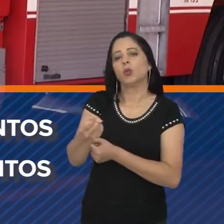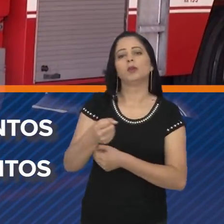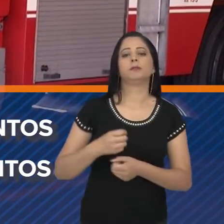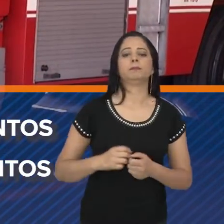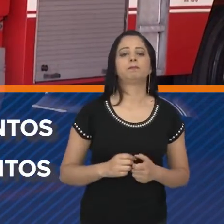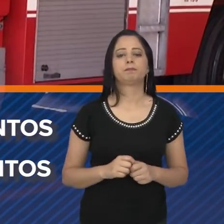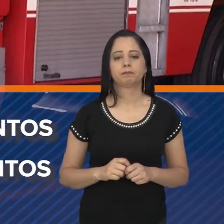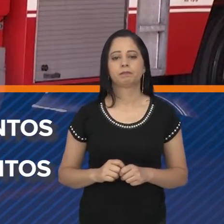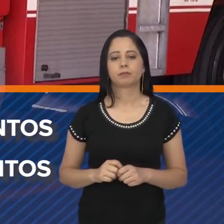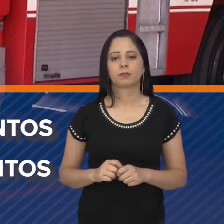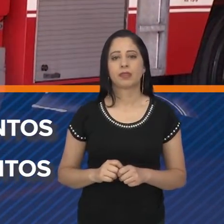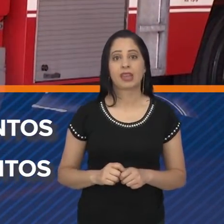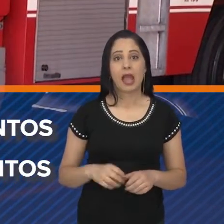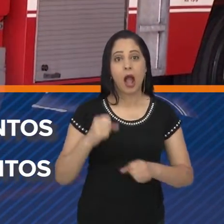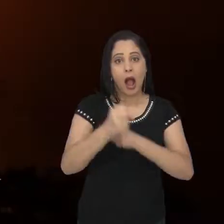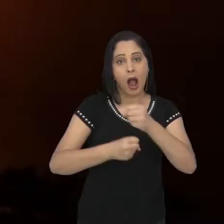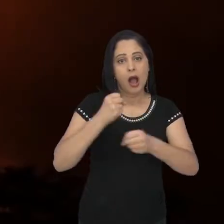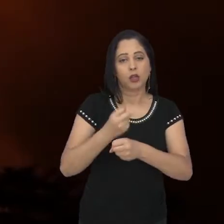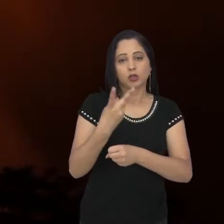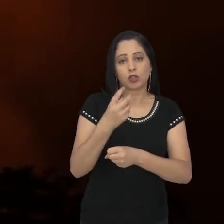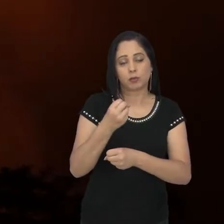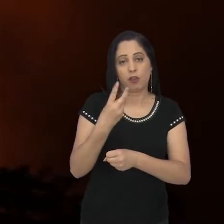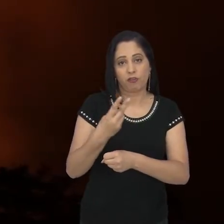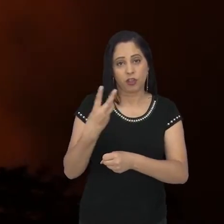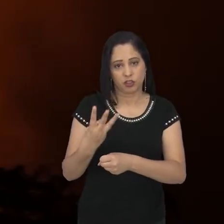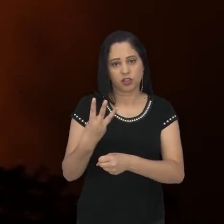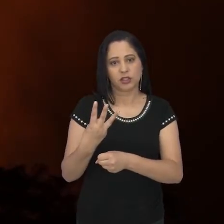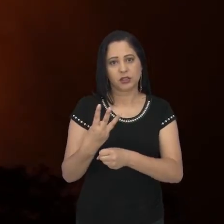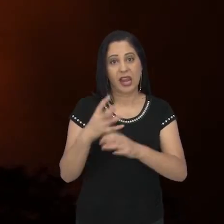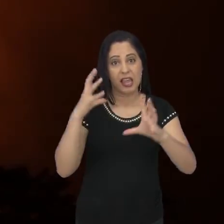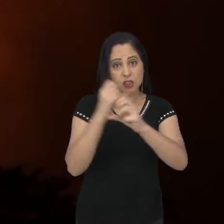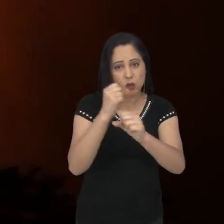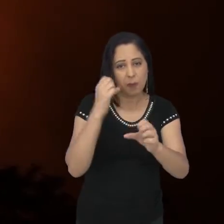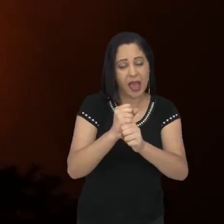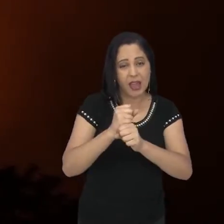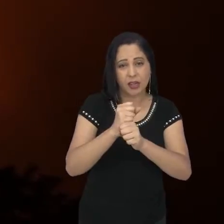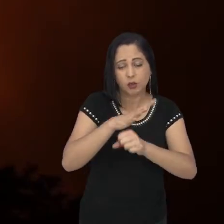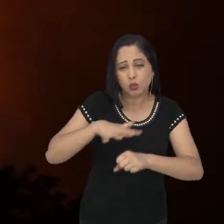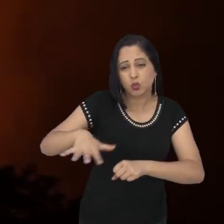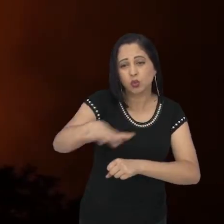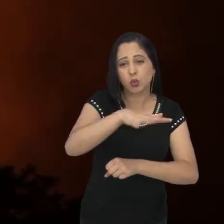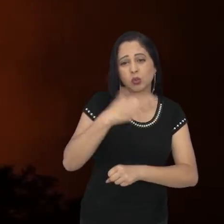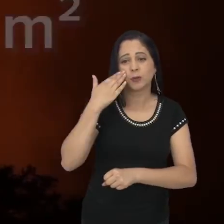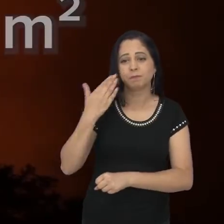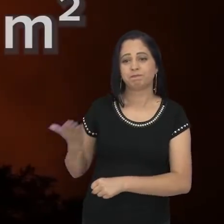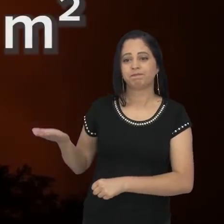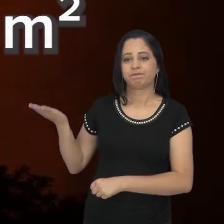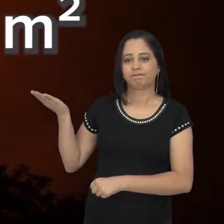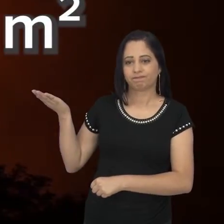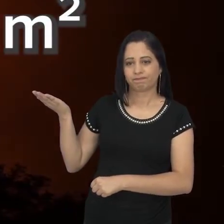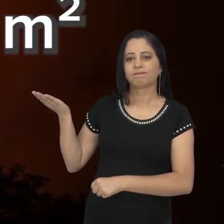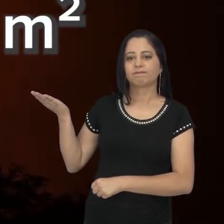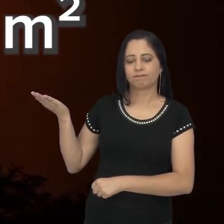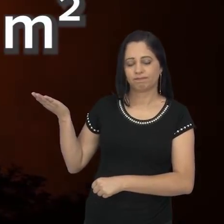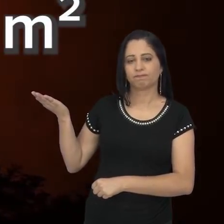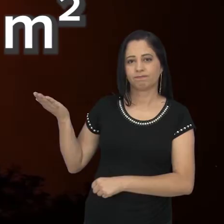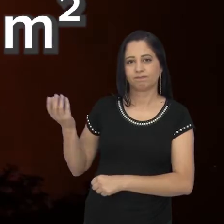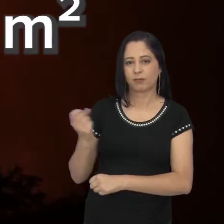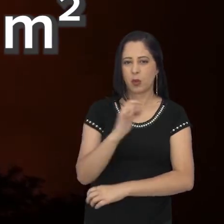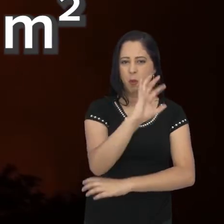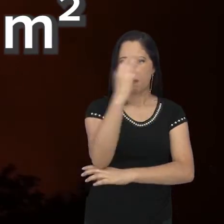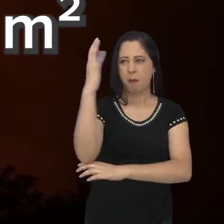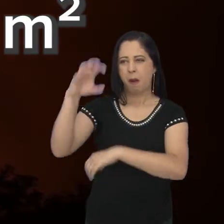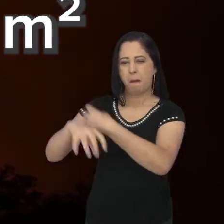mesmo período do ano passado. Somente neste ano, totalizando todos os focos registrados, foi queimada uma área